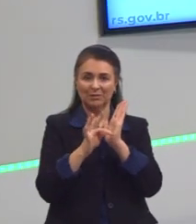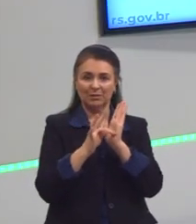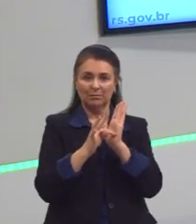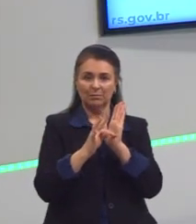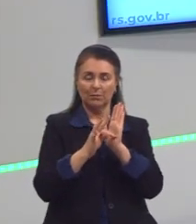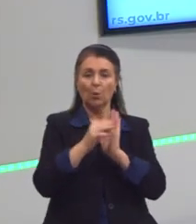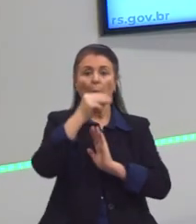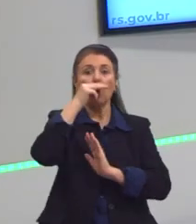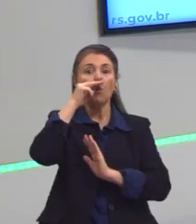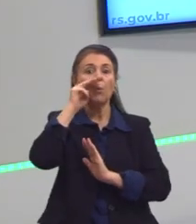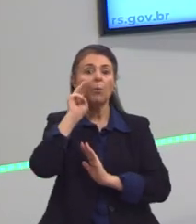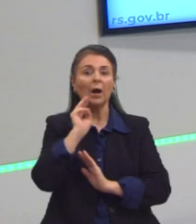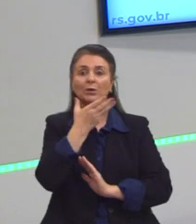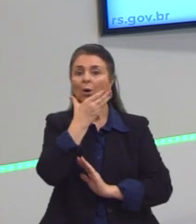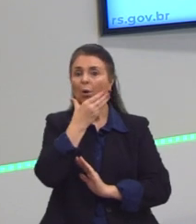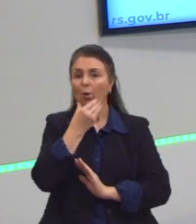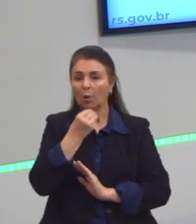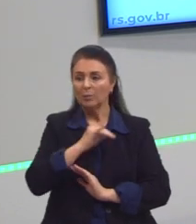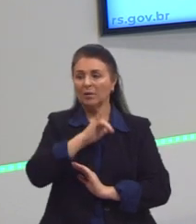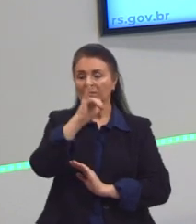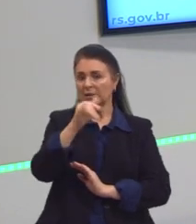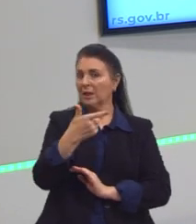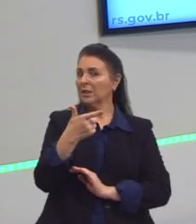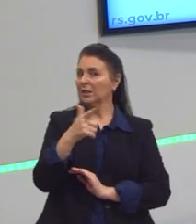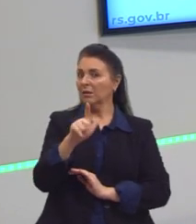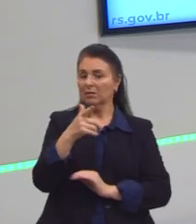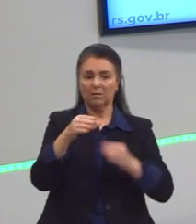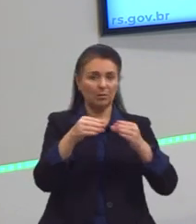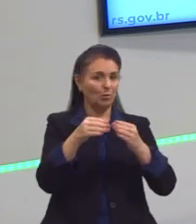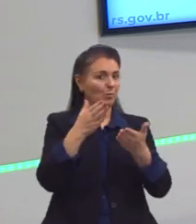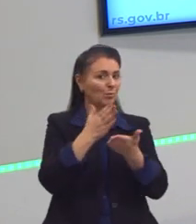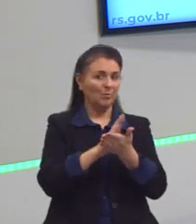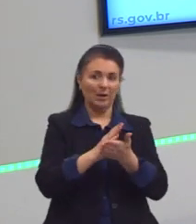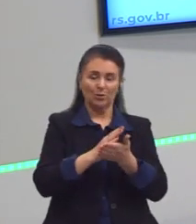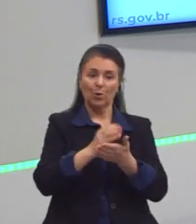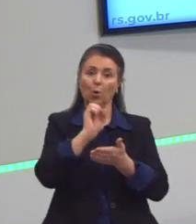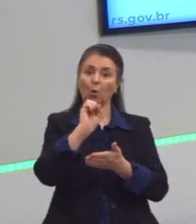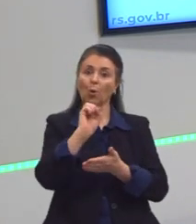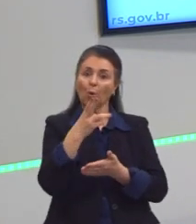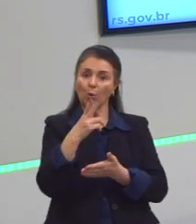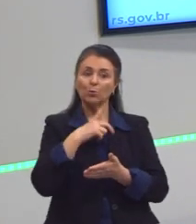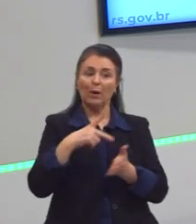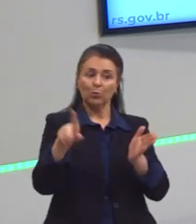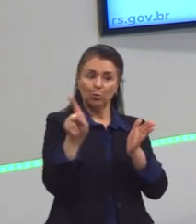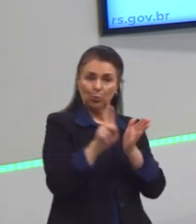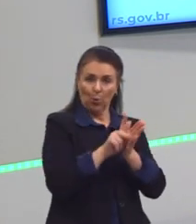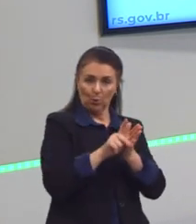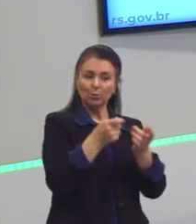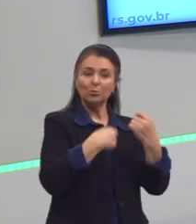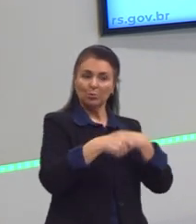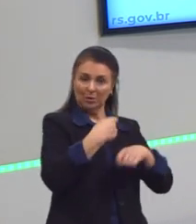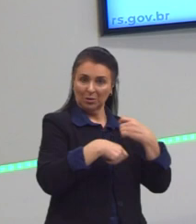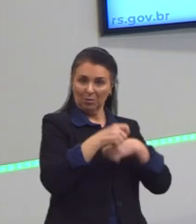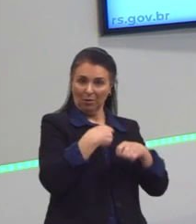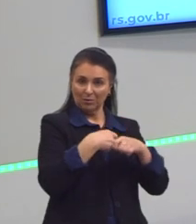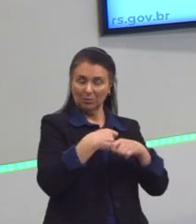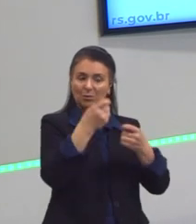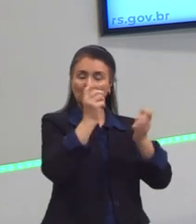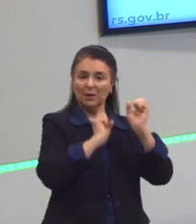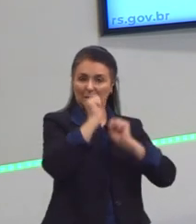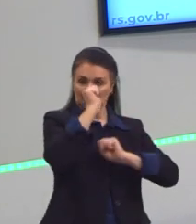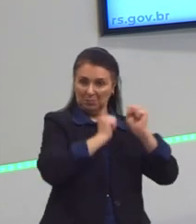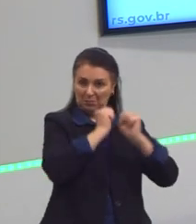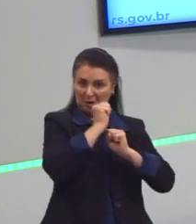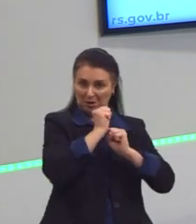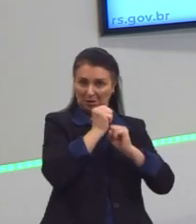tem classe média. Para o Marx, ou você é dono, ou você vende a força de trabalho. Inclusive, o Marx critica isso. Você pode ter um